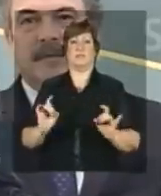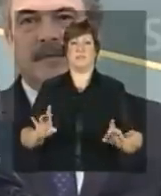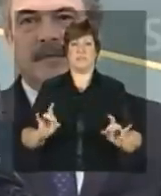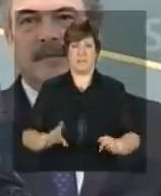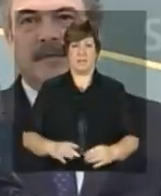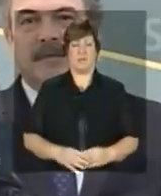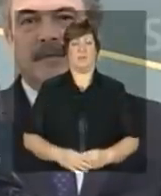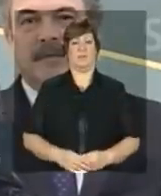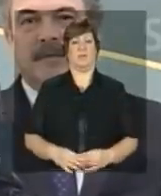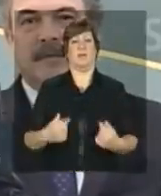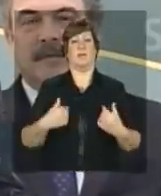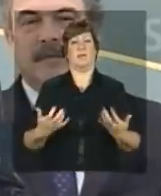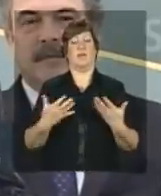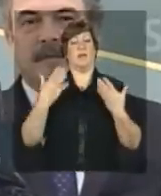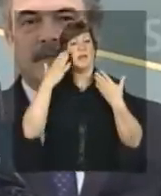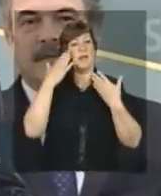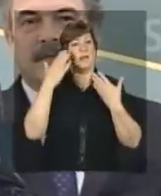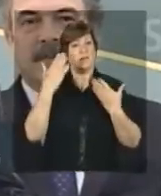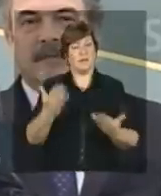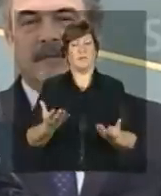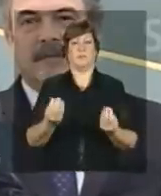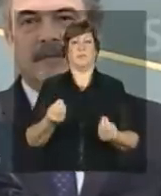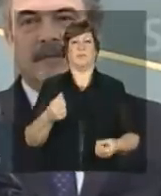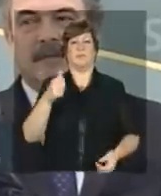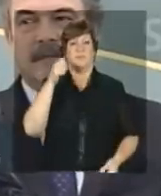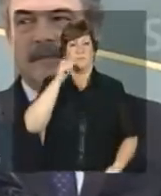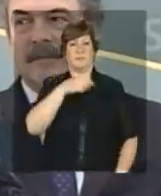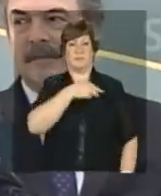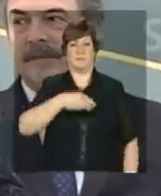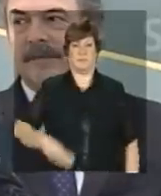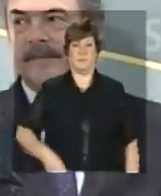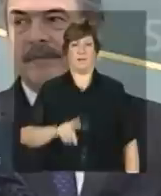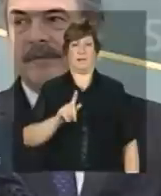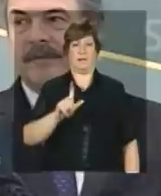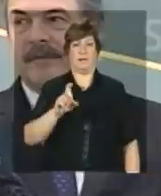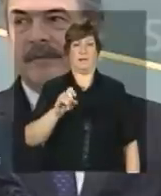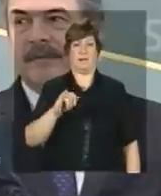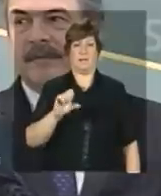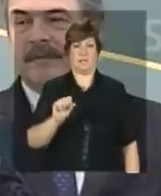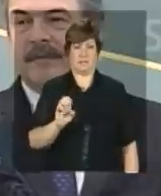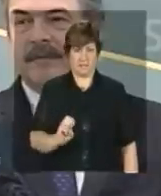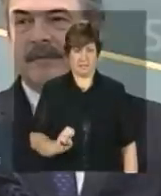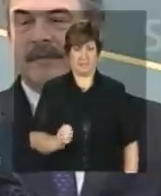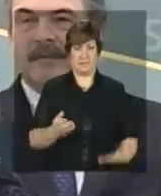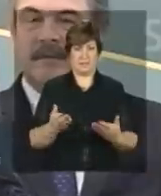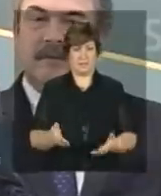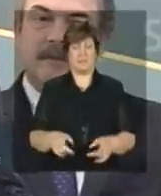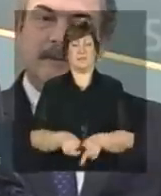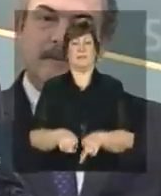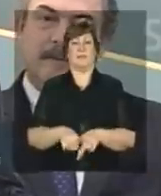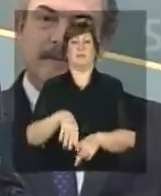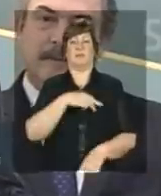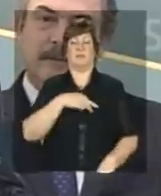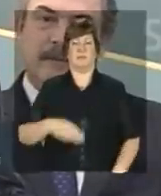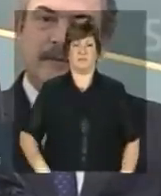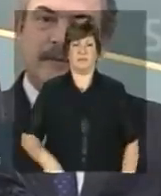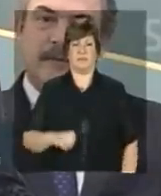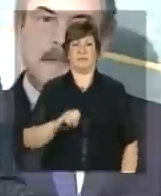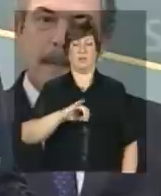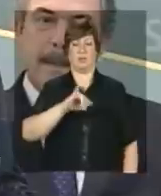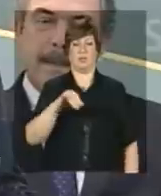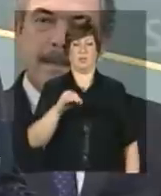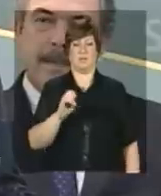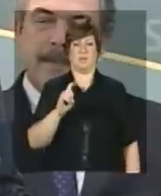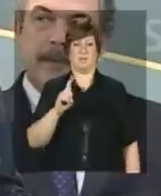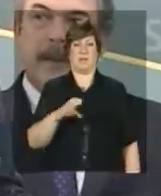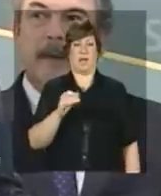Queria agradecer a ministra-chefe da Casa Civil, Gleici Hoffman, ao ministro José Eduardo Cardoso,